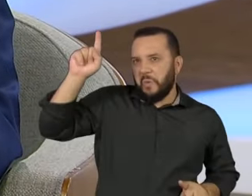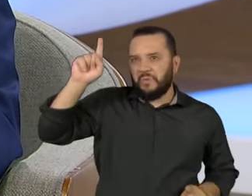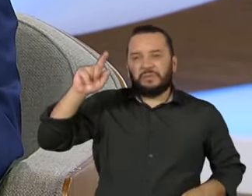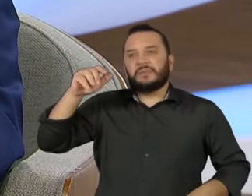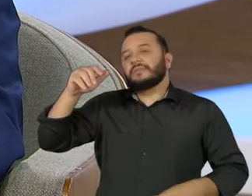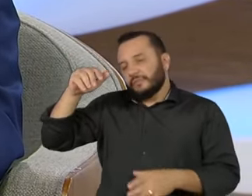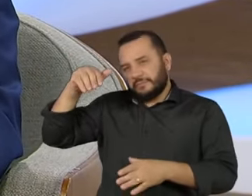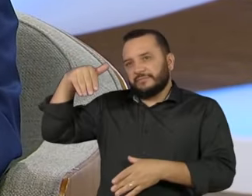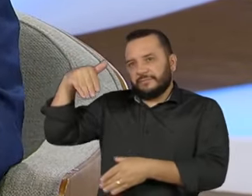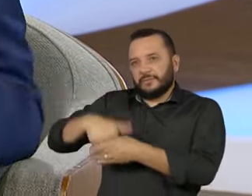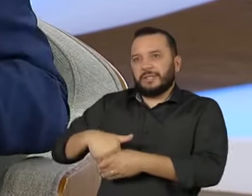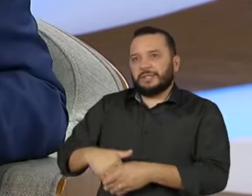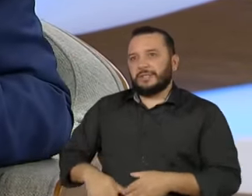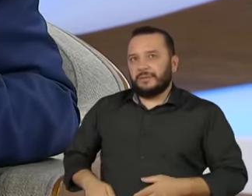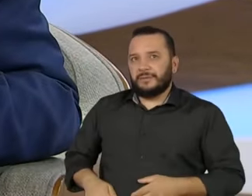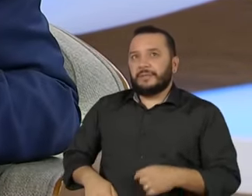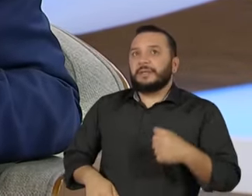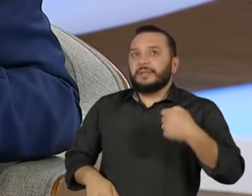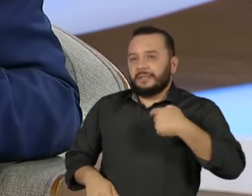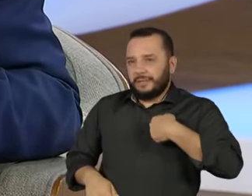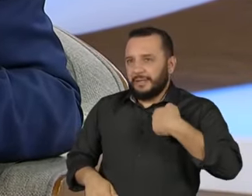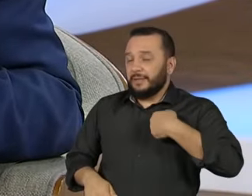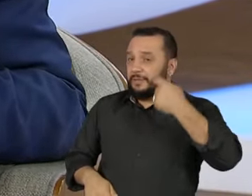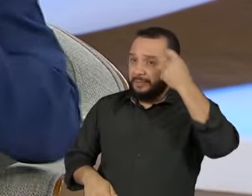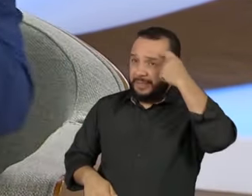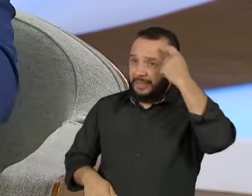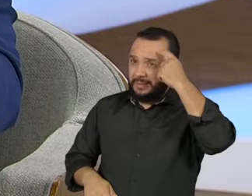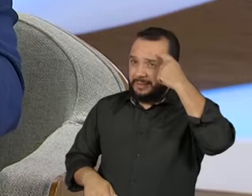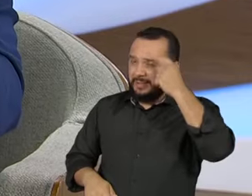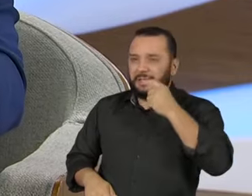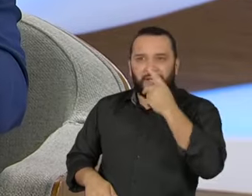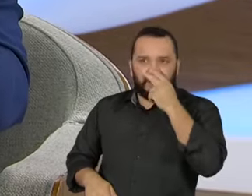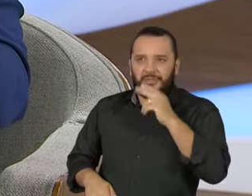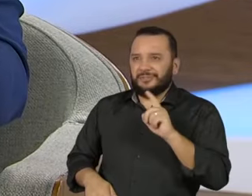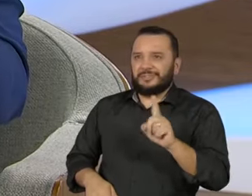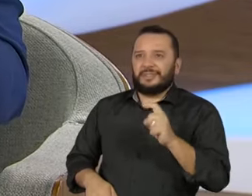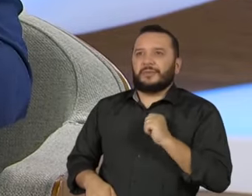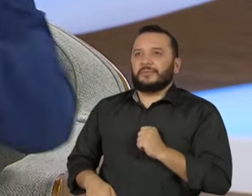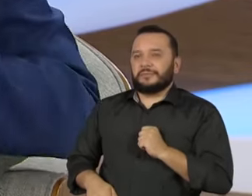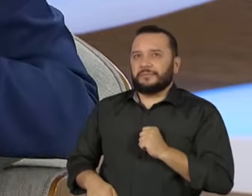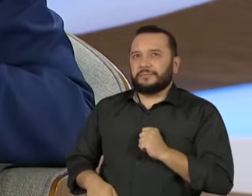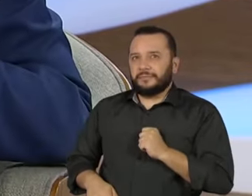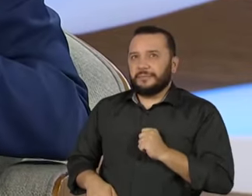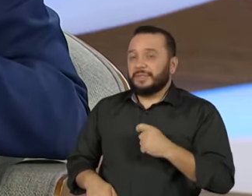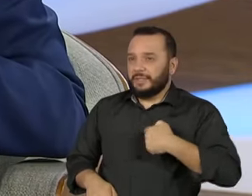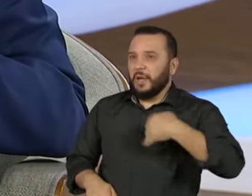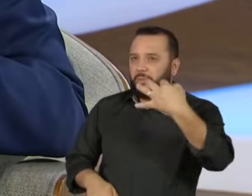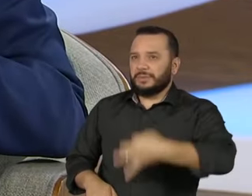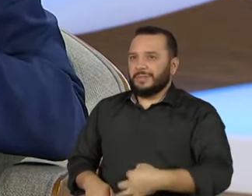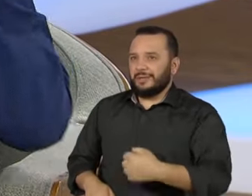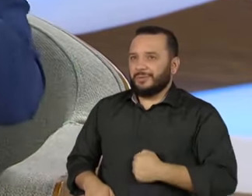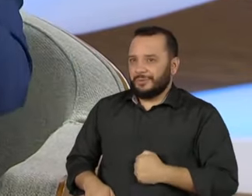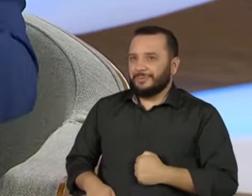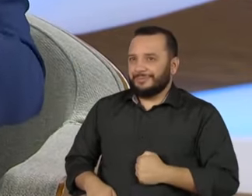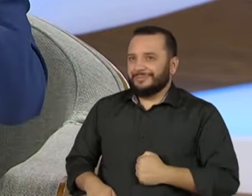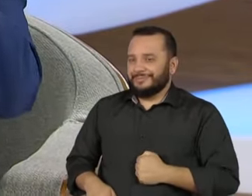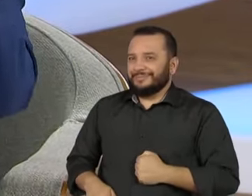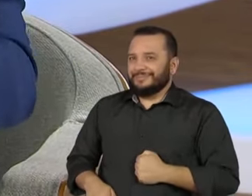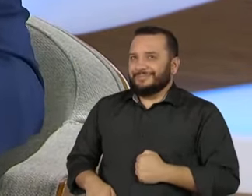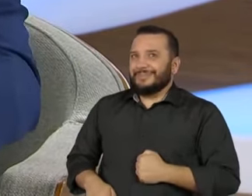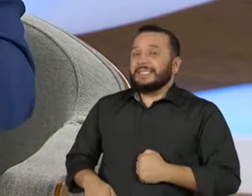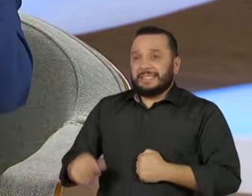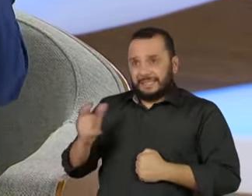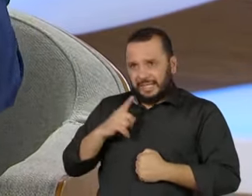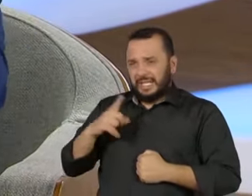histórico. E eu achava que tinha muito tempo. E a vida mostrou que eu estava certo. Tinha muito tempo. Acabou sendo eleição